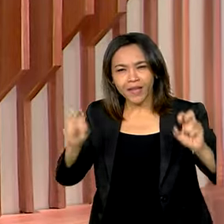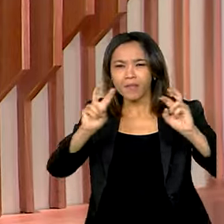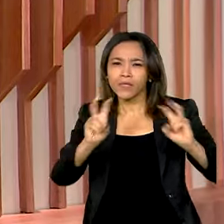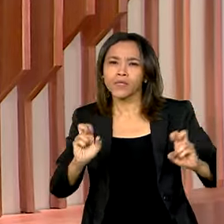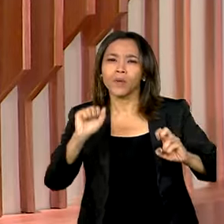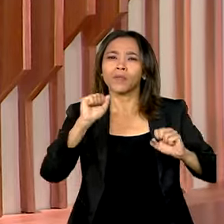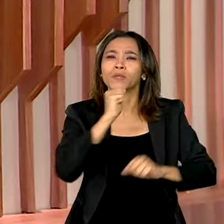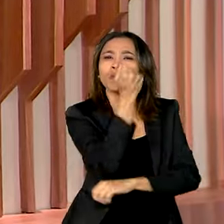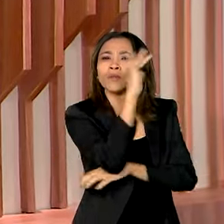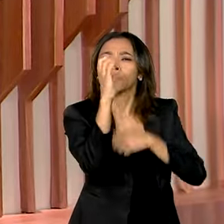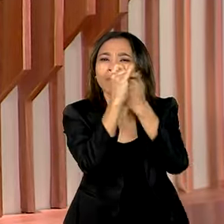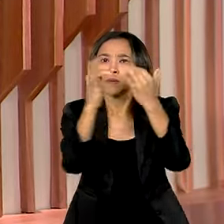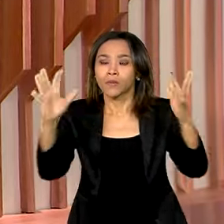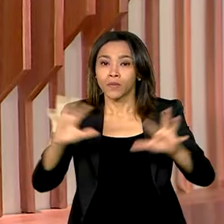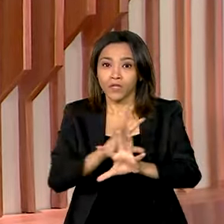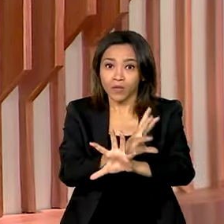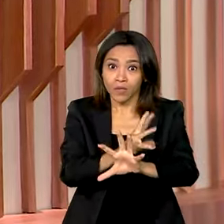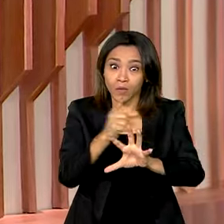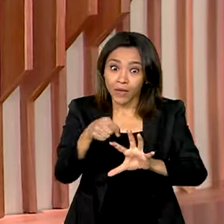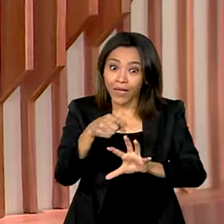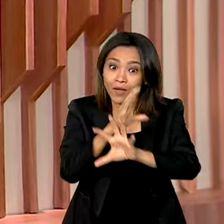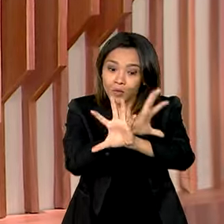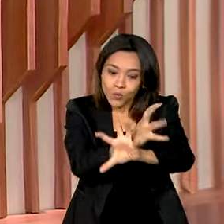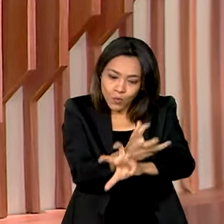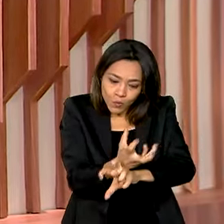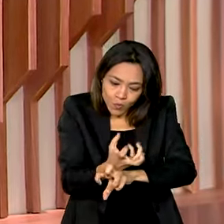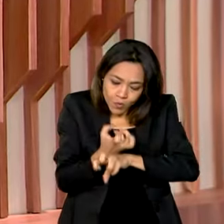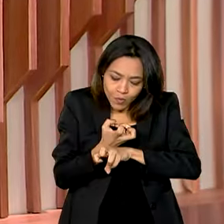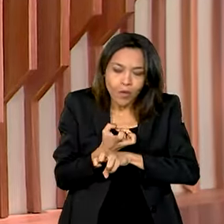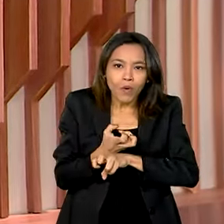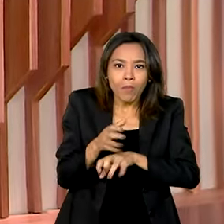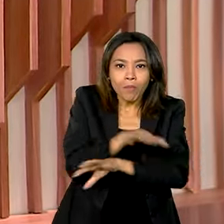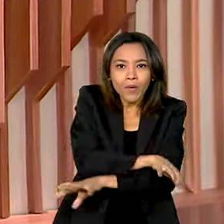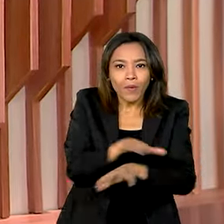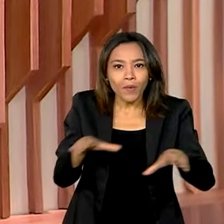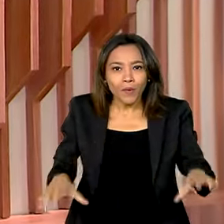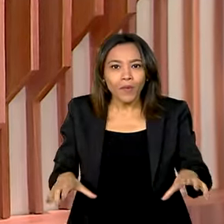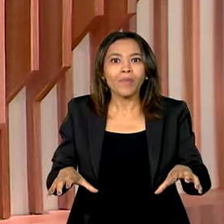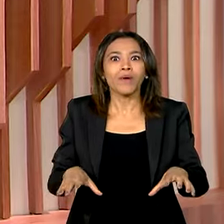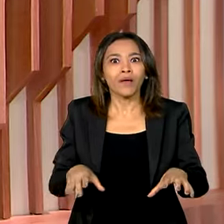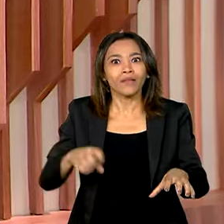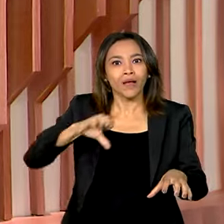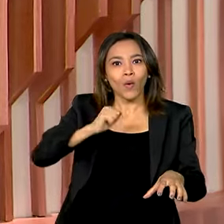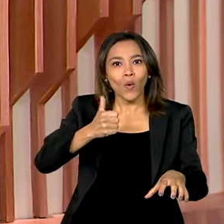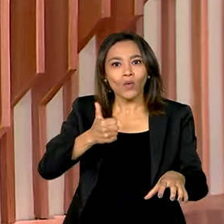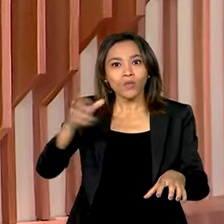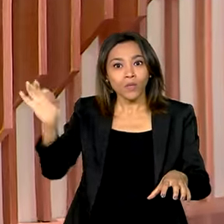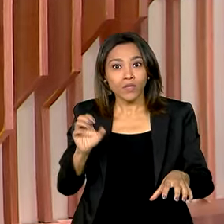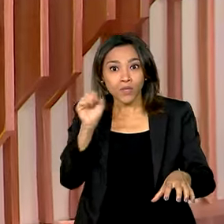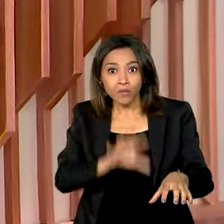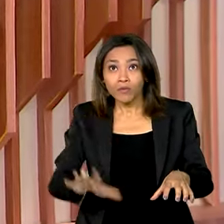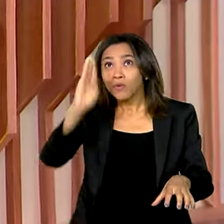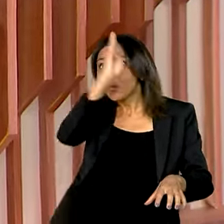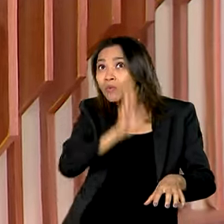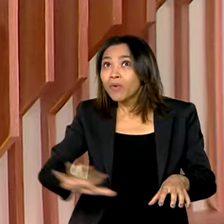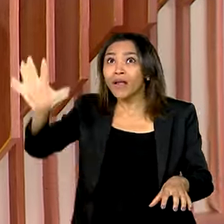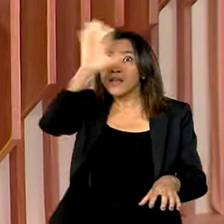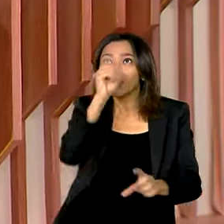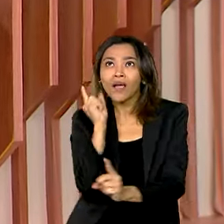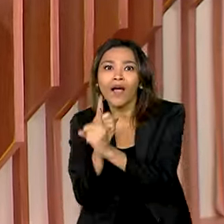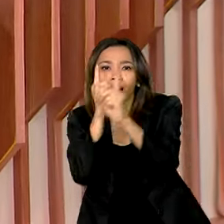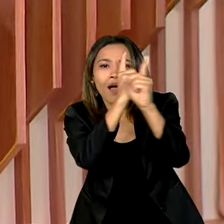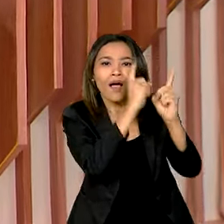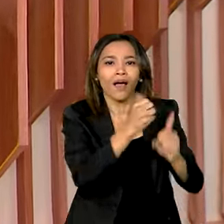A Caatinga é um bioma equivalente a 11% do território nacional e pode ser encontrado em 10 estados